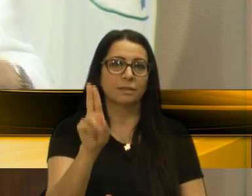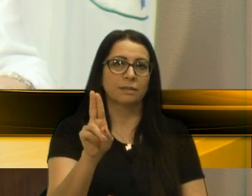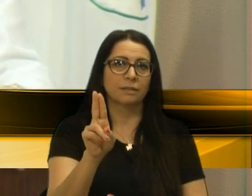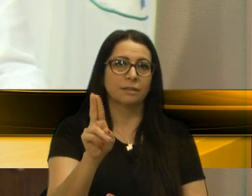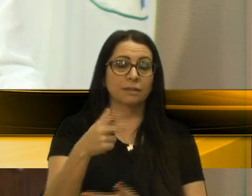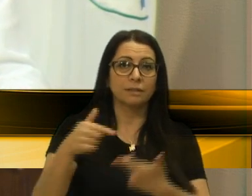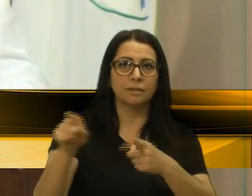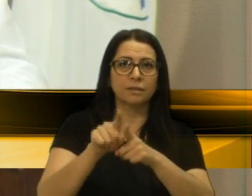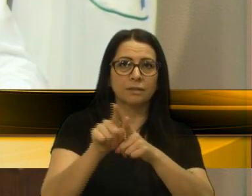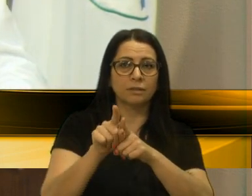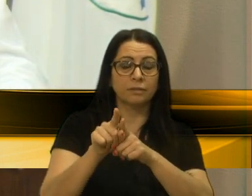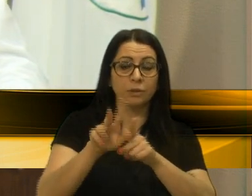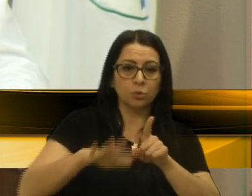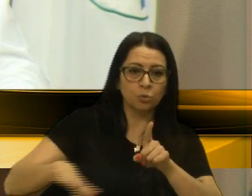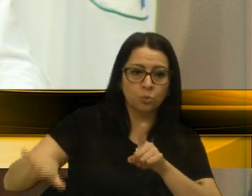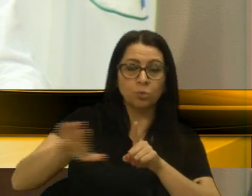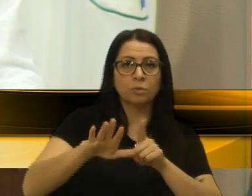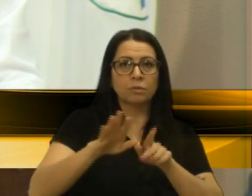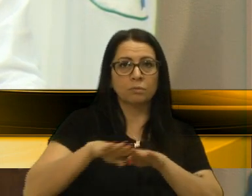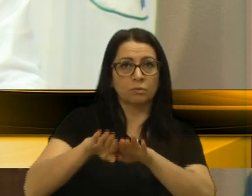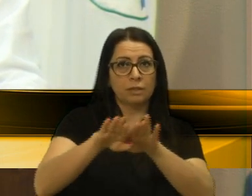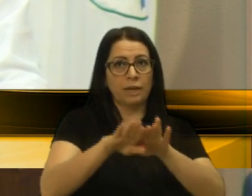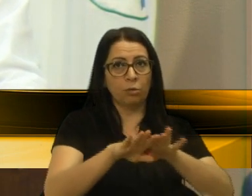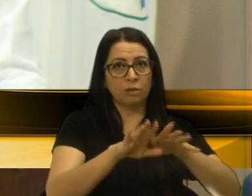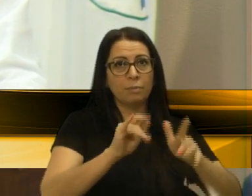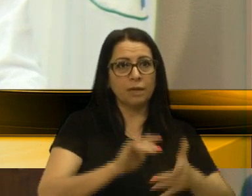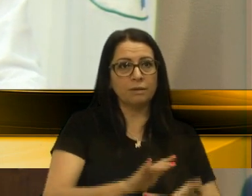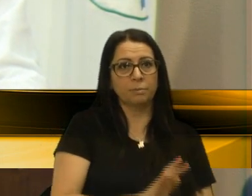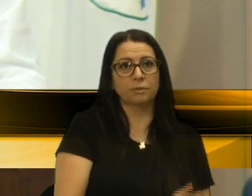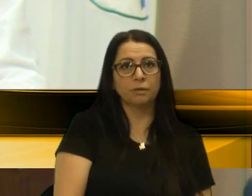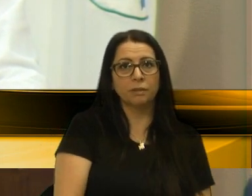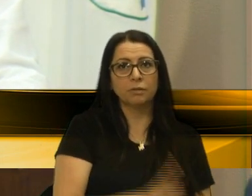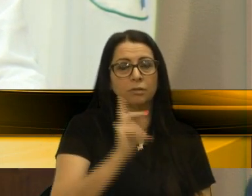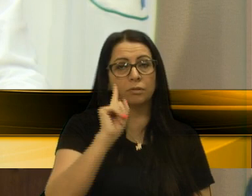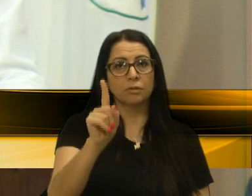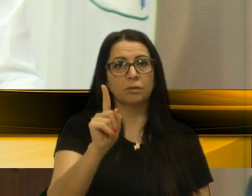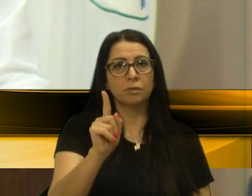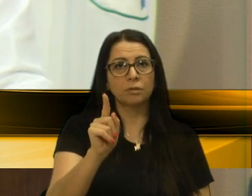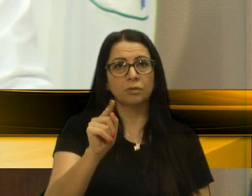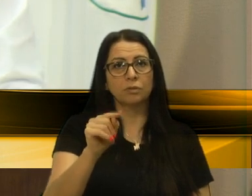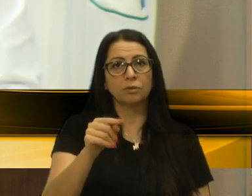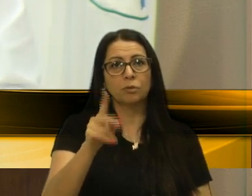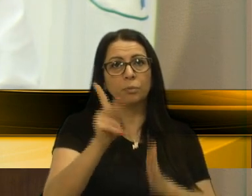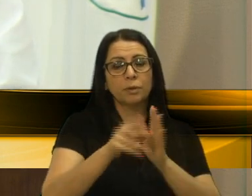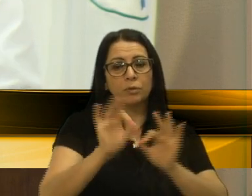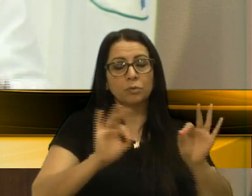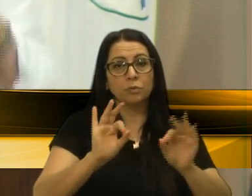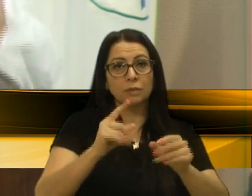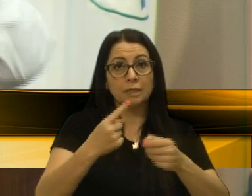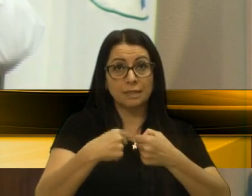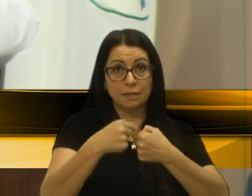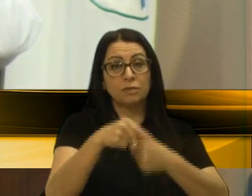boicote generalizado feito pela administração com relação às discussões do plano diretor.